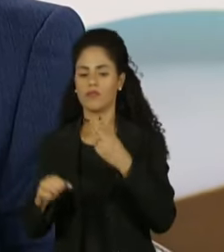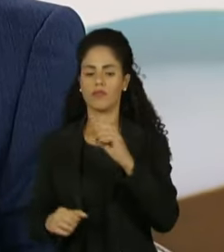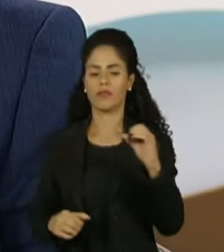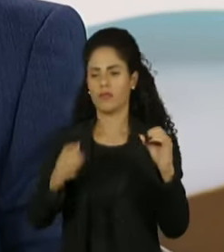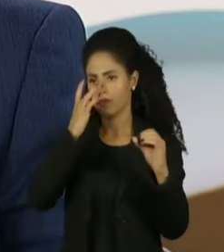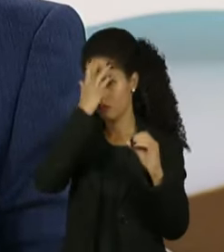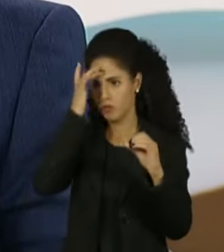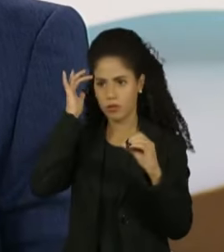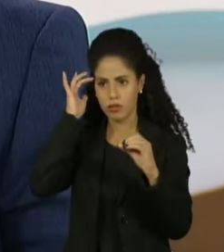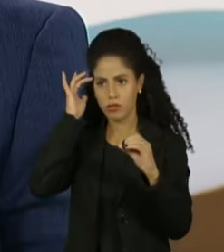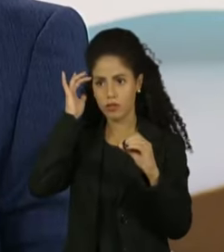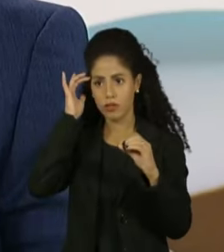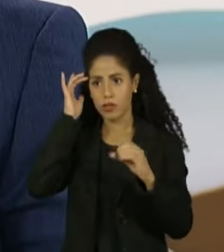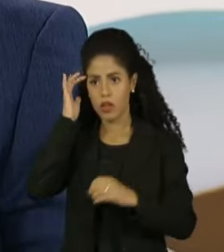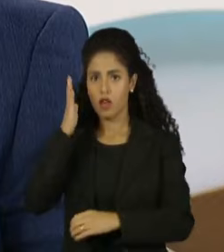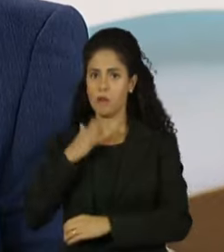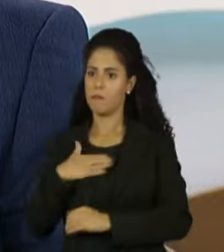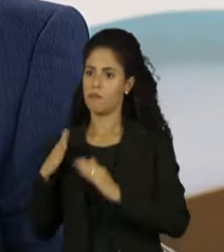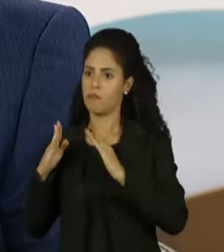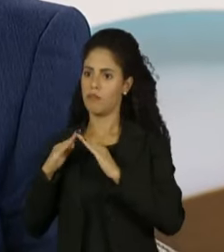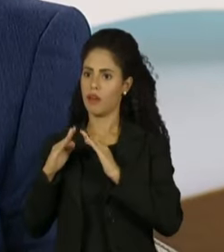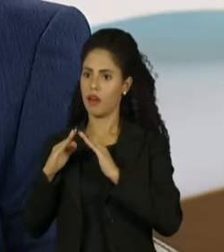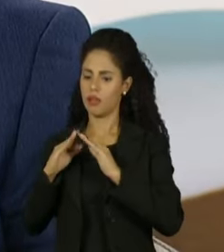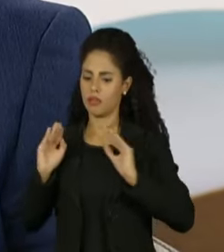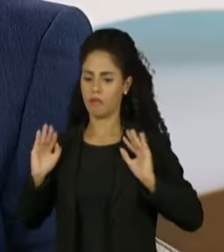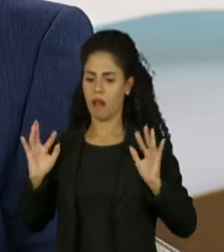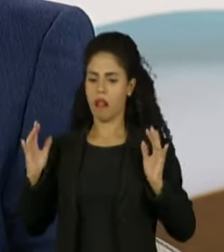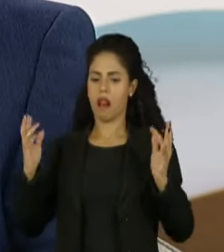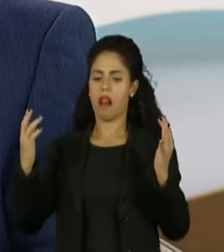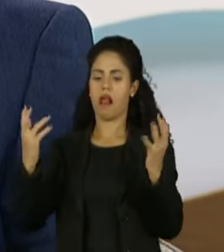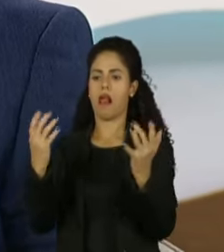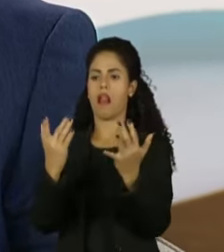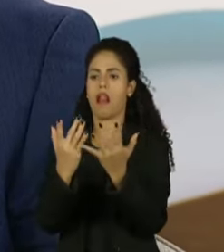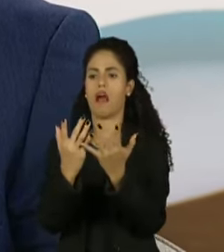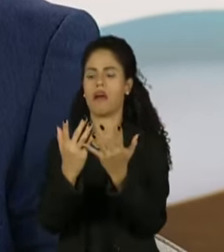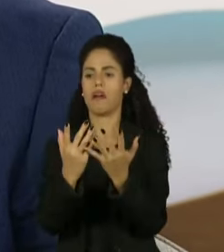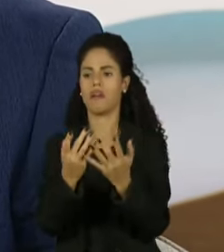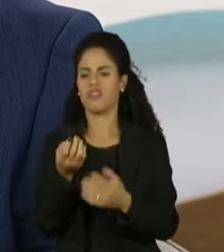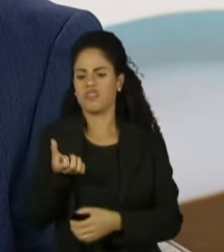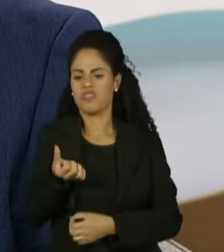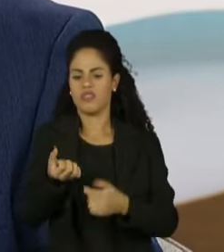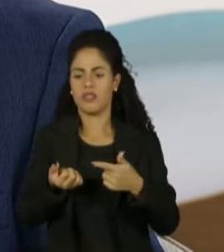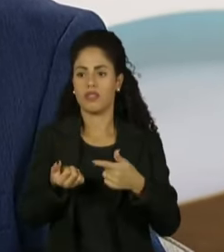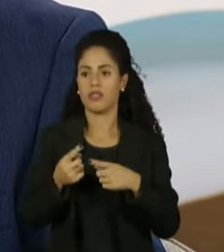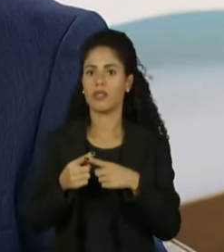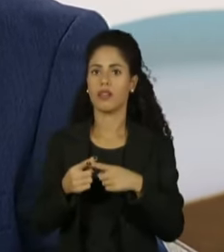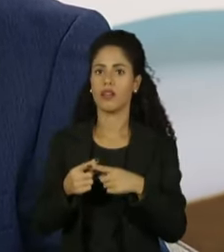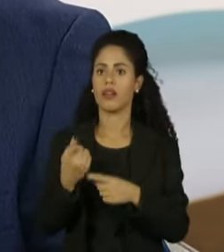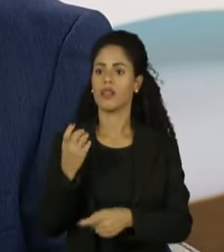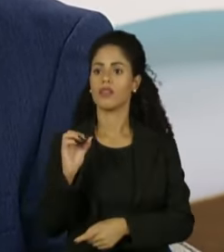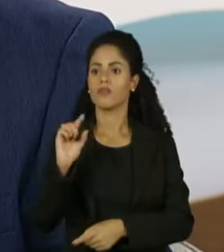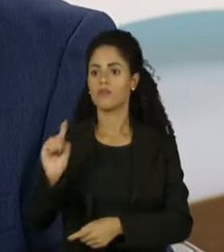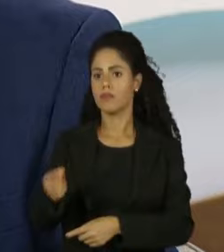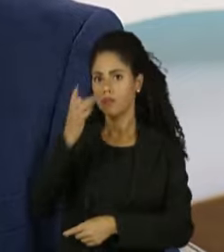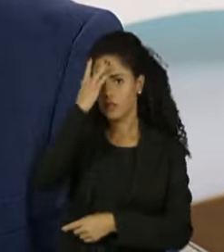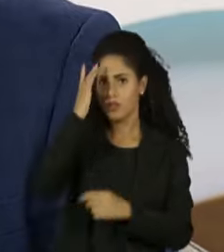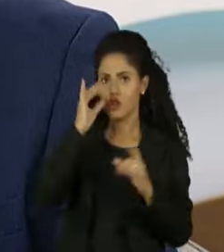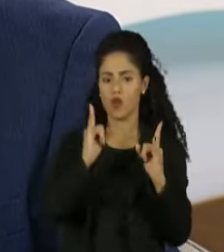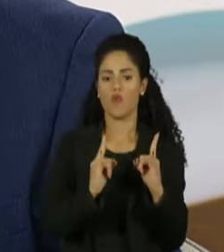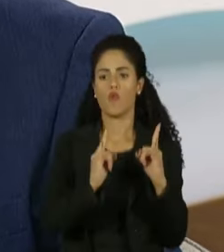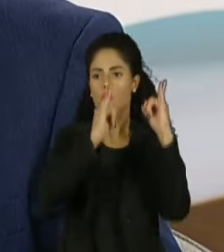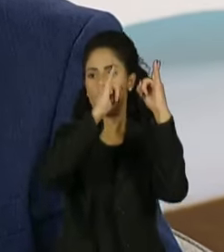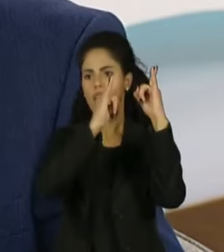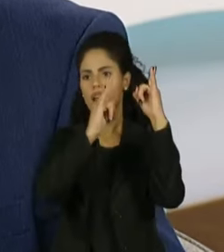aeroporto. A minha casa foi cercada seis ou sete vezes. Inclusive, uma vez com quase 10 mil pessoas, segundo a Polícia Militar. Meu prédio foi